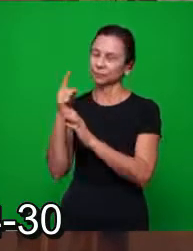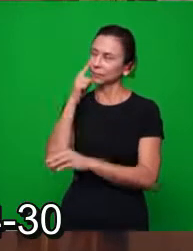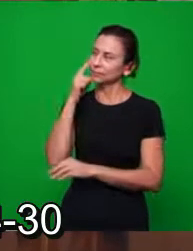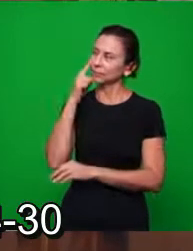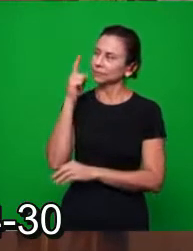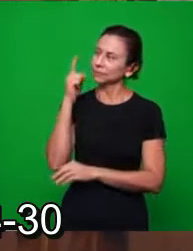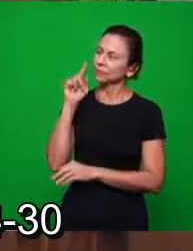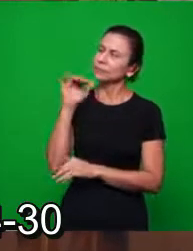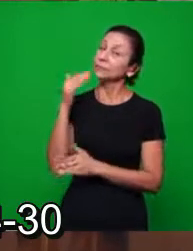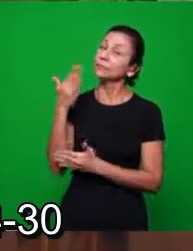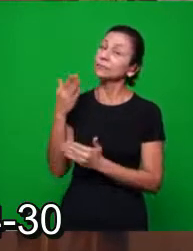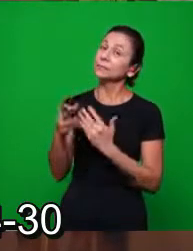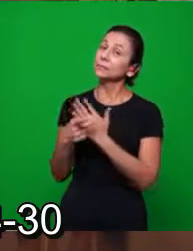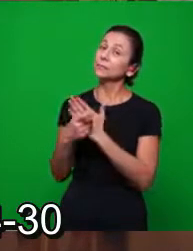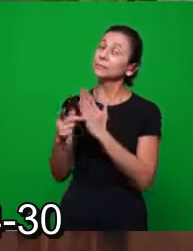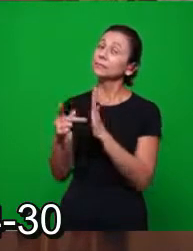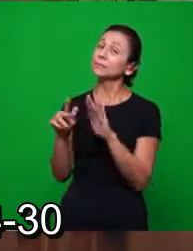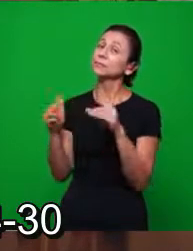Qual é a parábola?